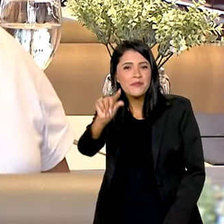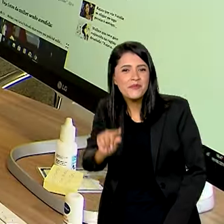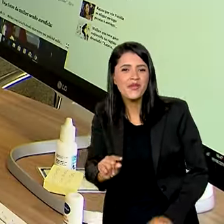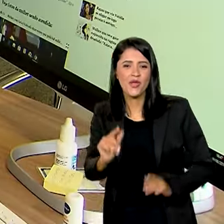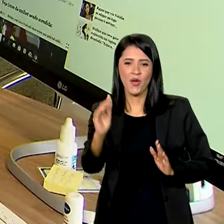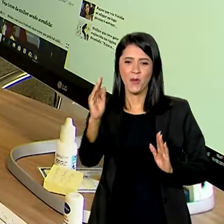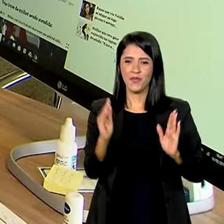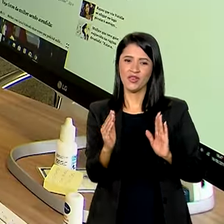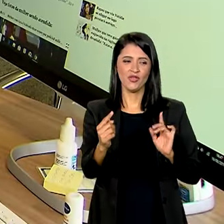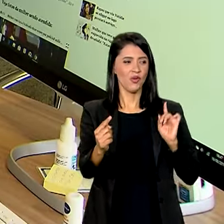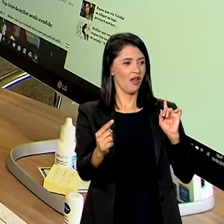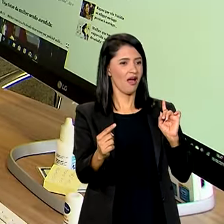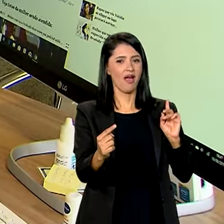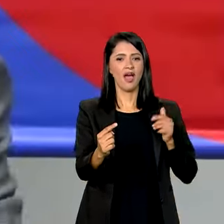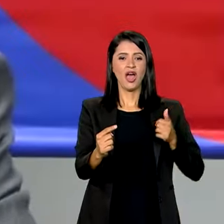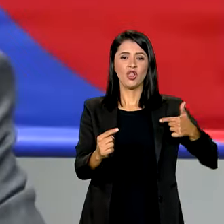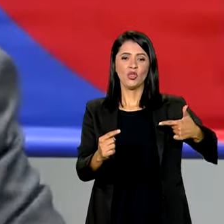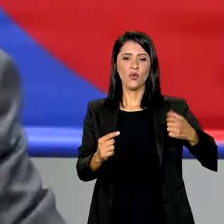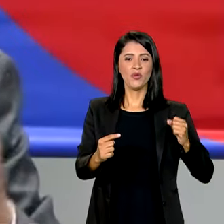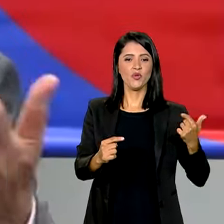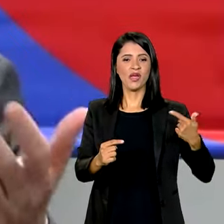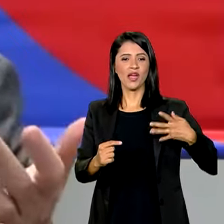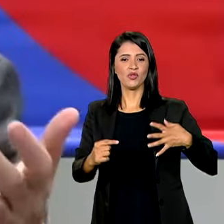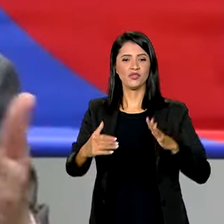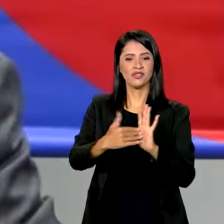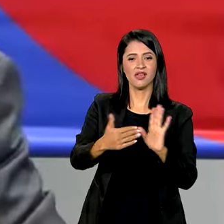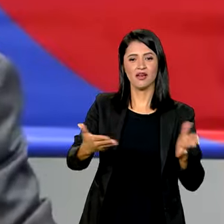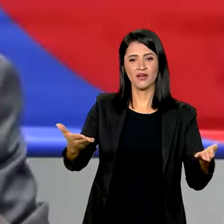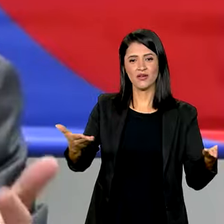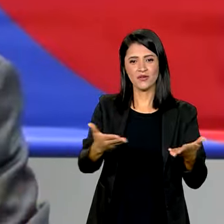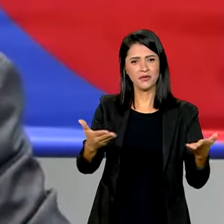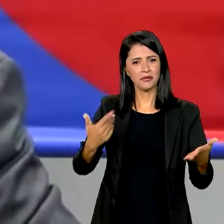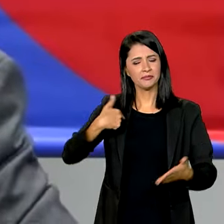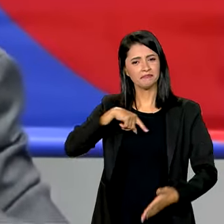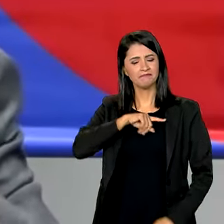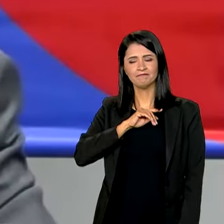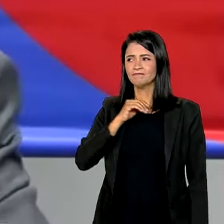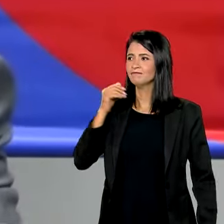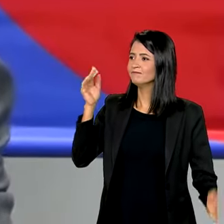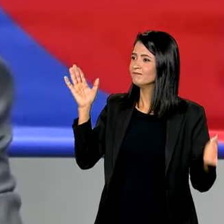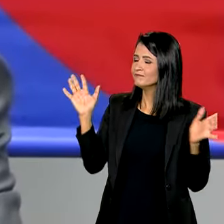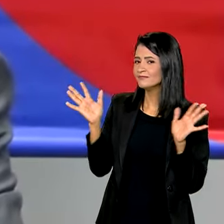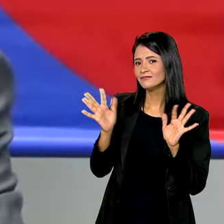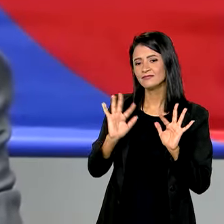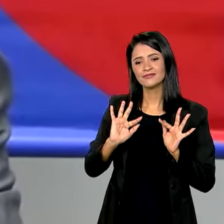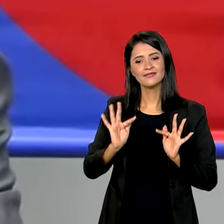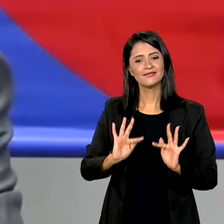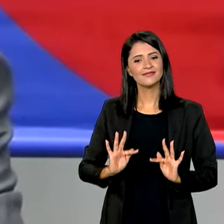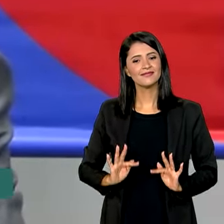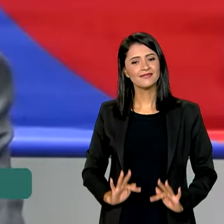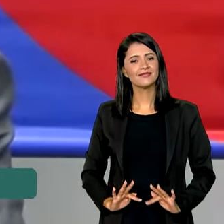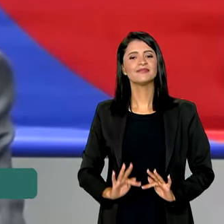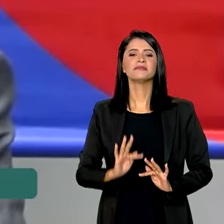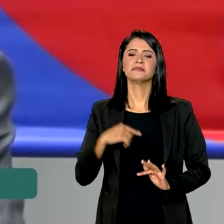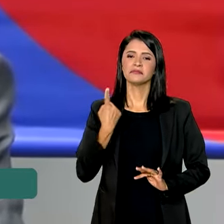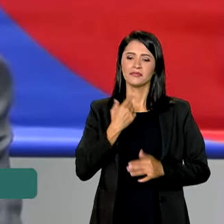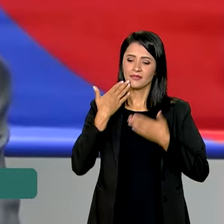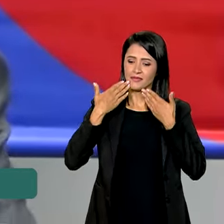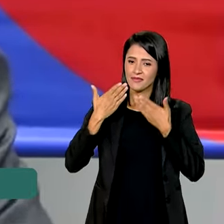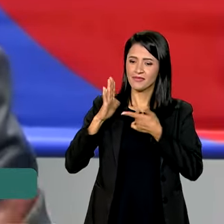o período desde 2014. Nós estamos dizendo que nós estamos felizes com esse panorama que nós estamos